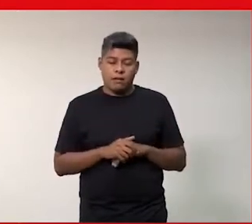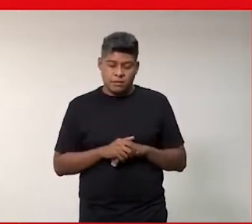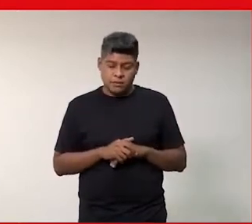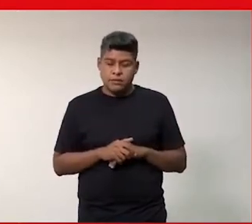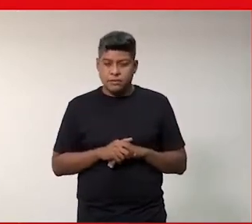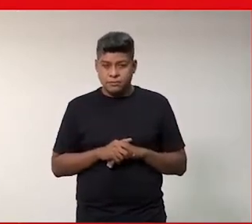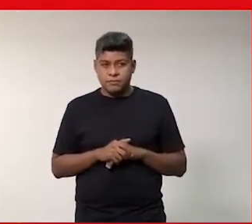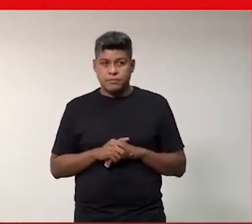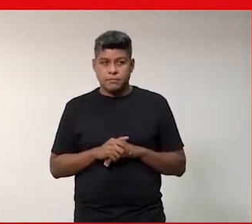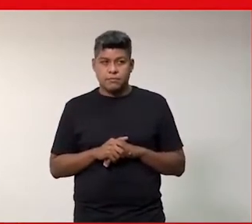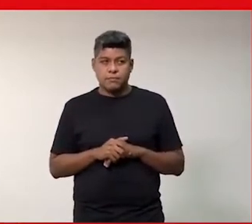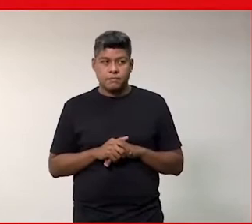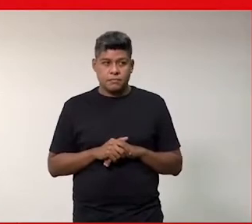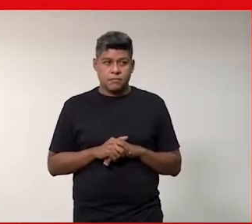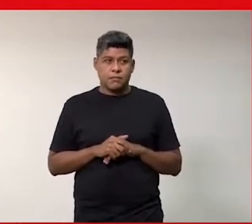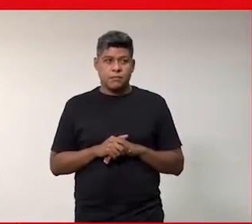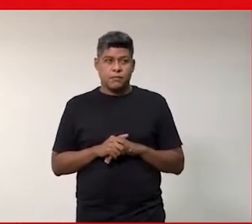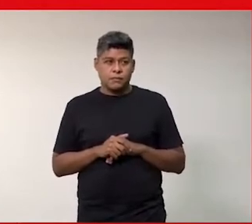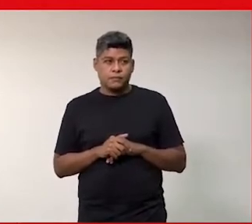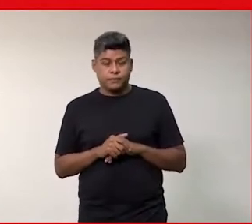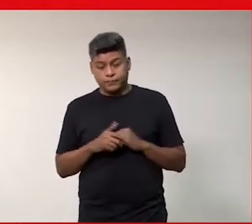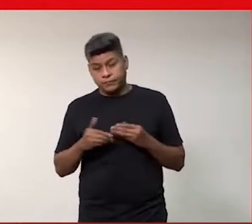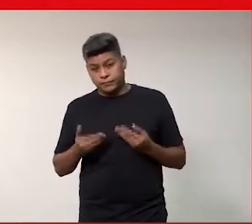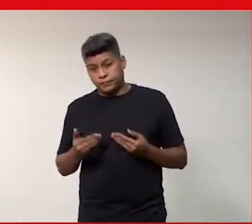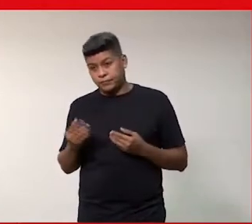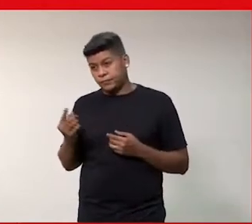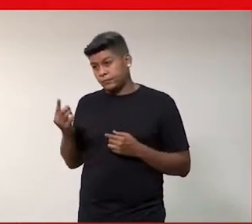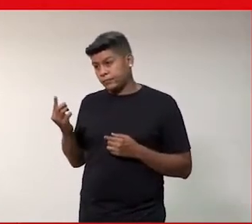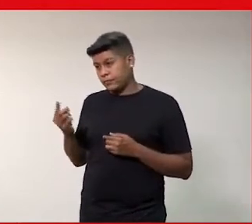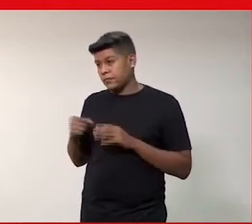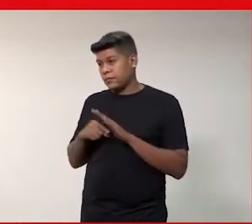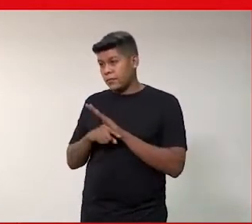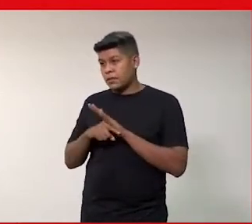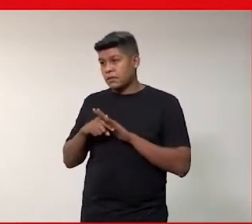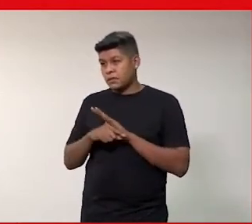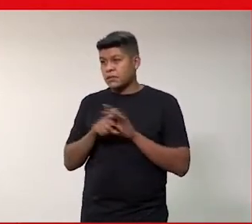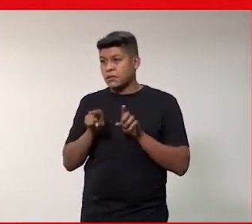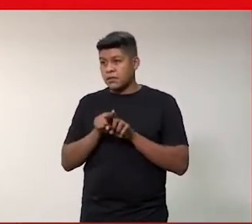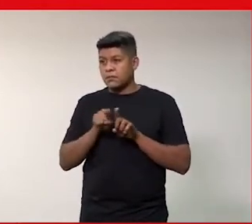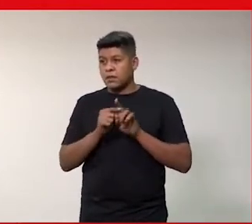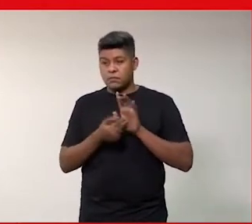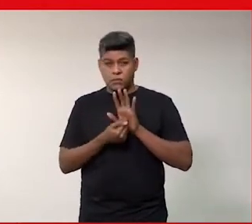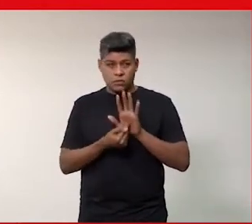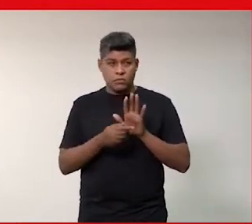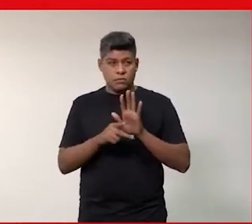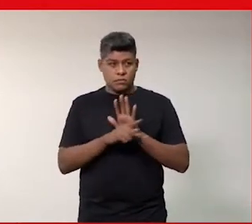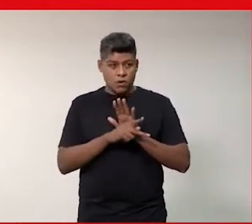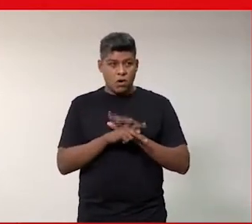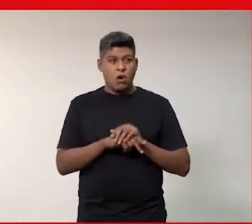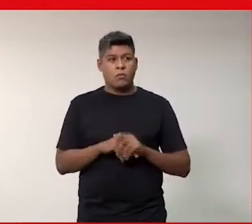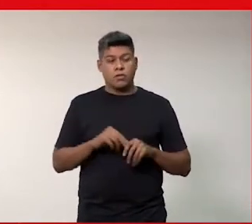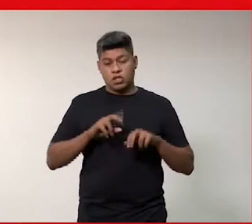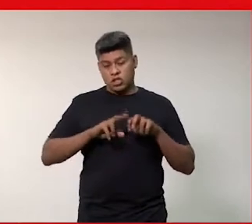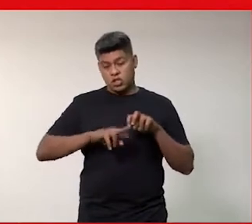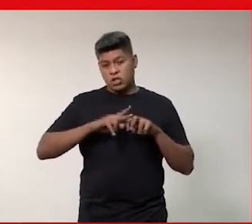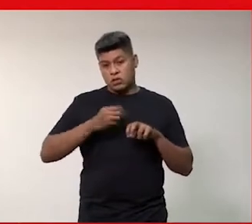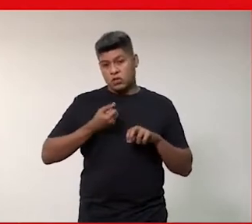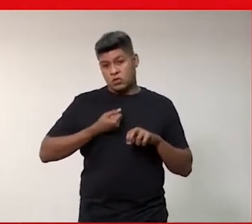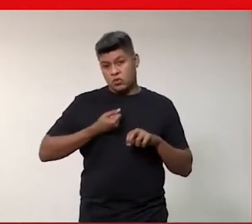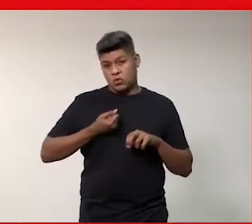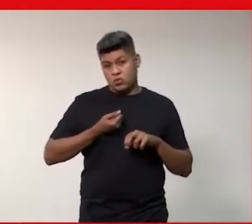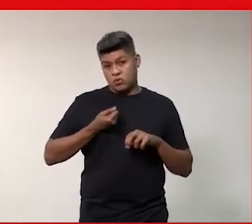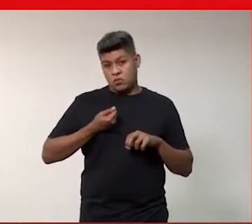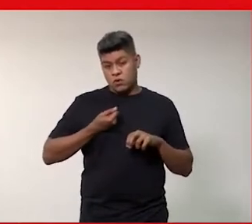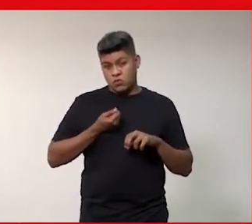Pode passar, por favor. E aí, na pesquisa também apresentada lá pela startup, Gênero e Número, com apoio